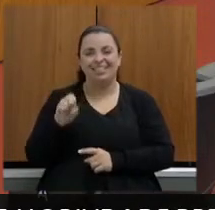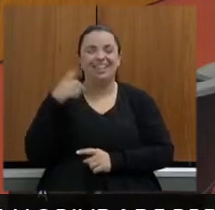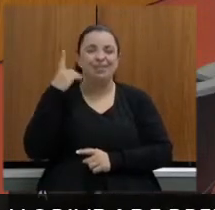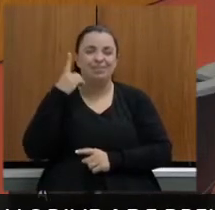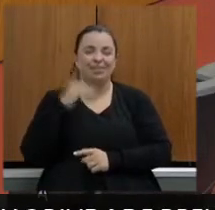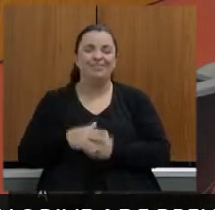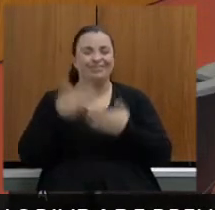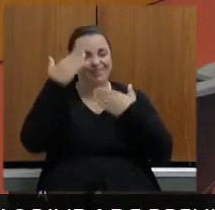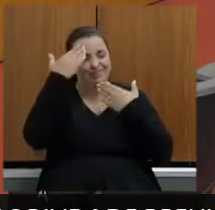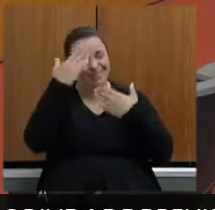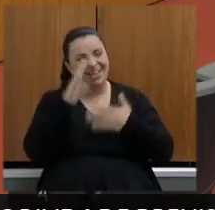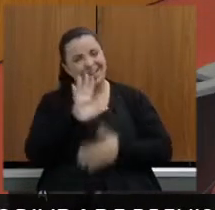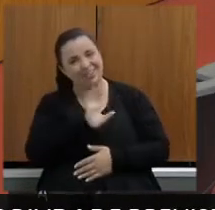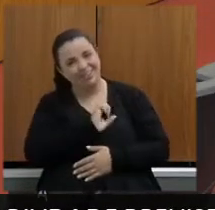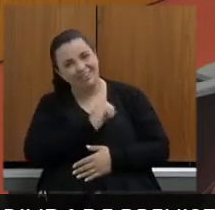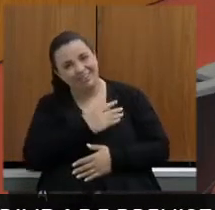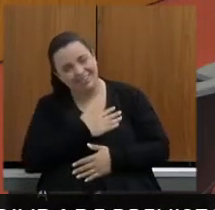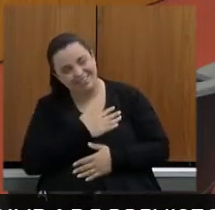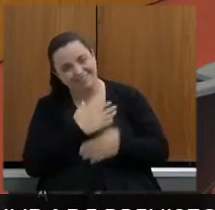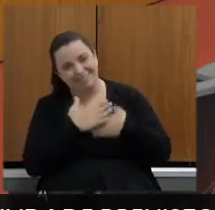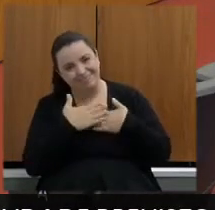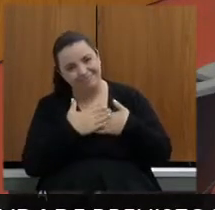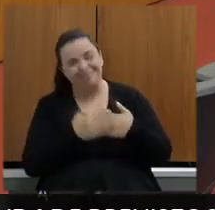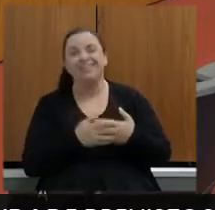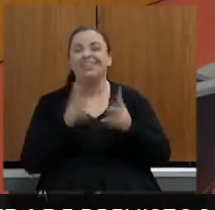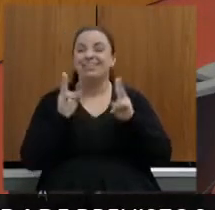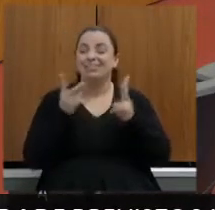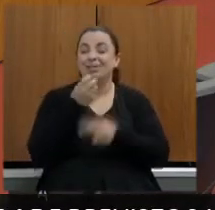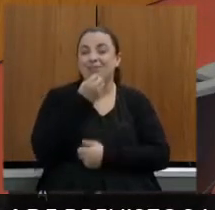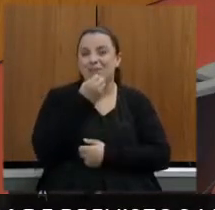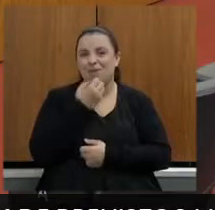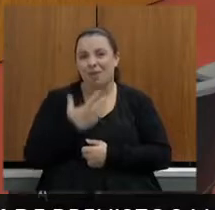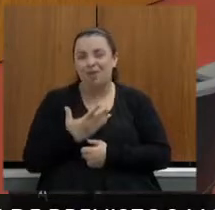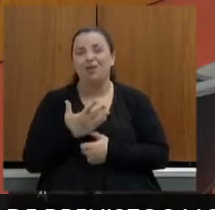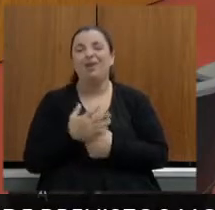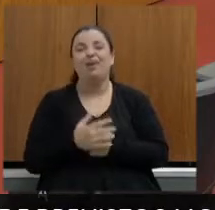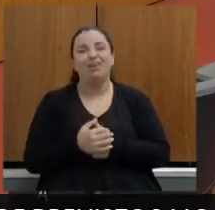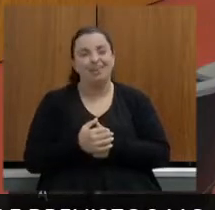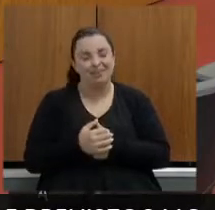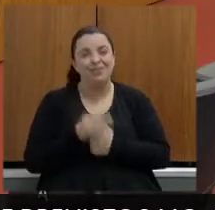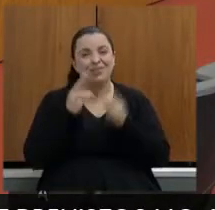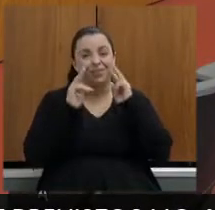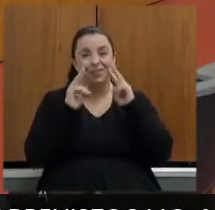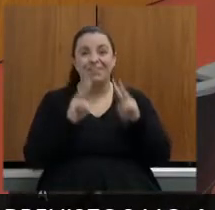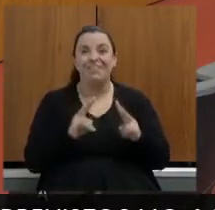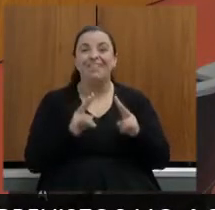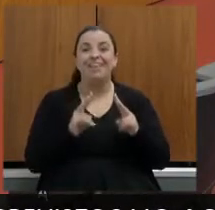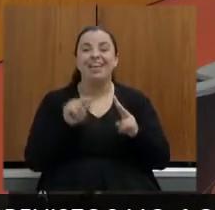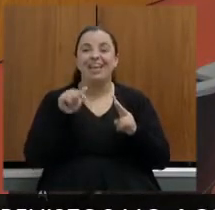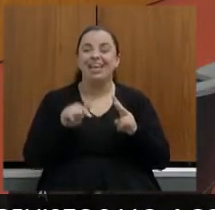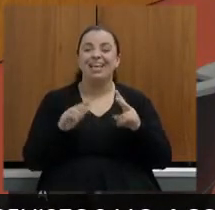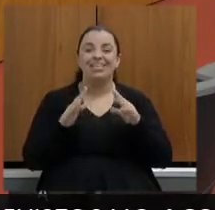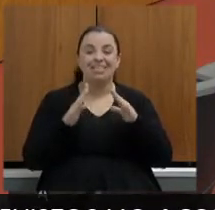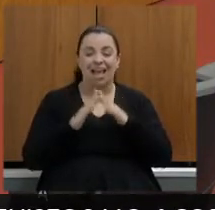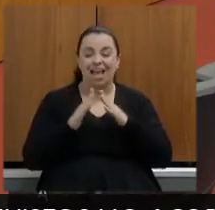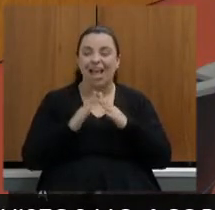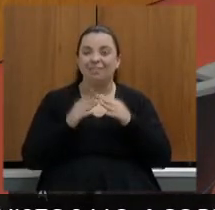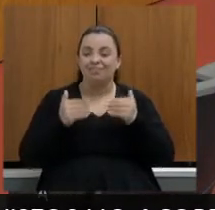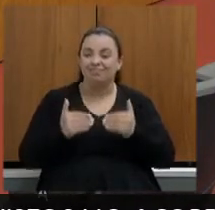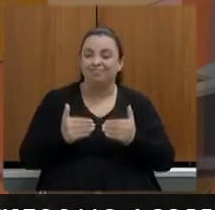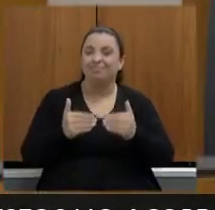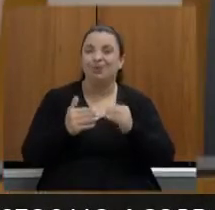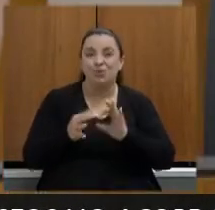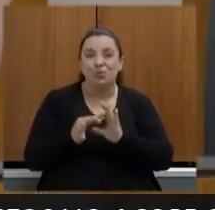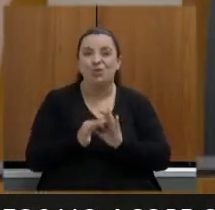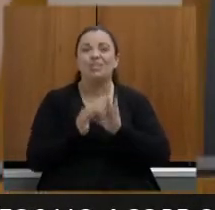deputado é sempre bom a gente ver quando essa casa caminha unida